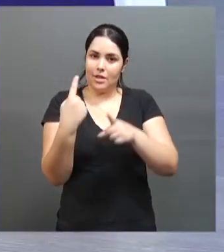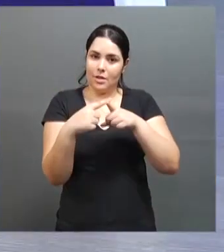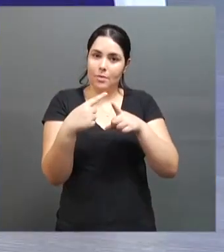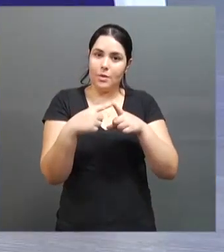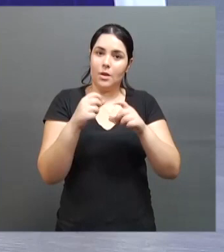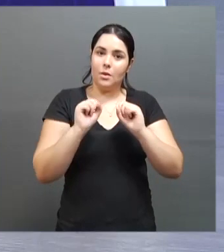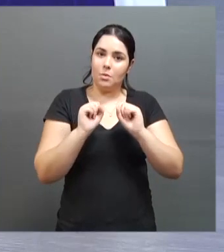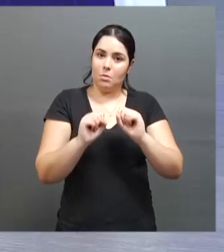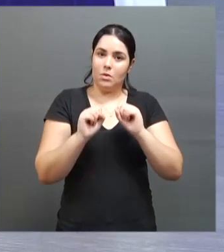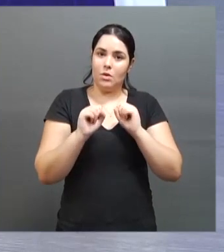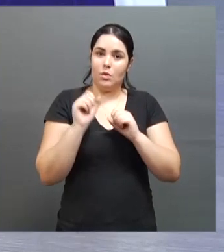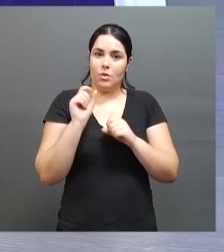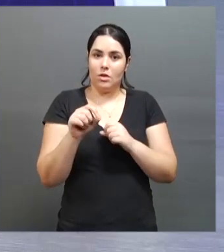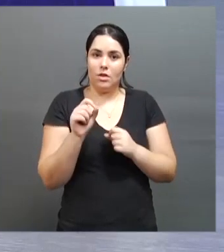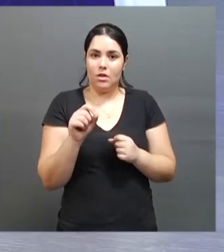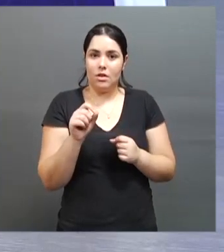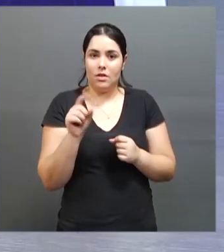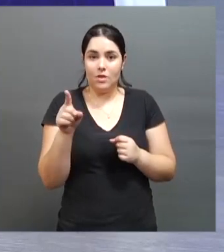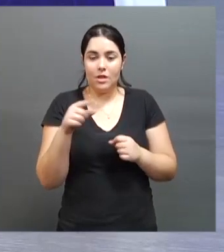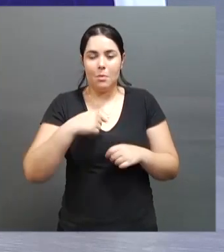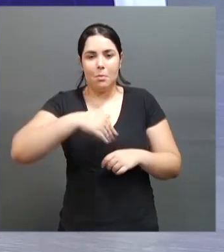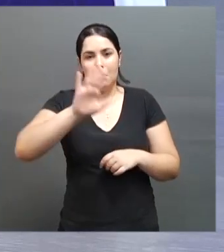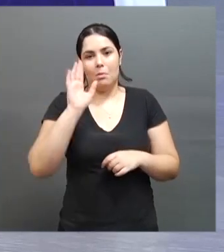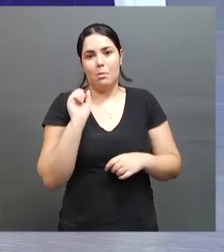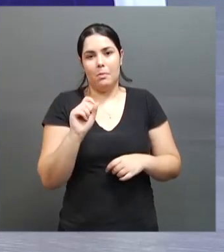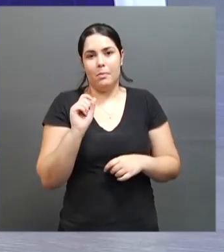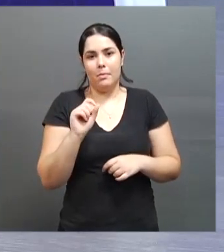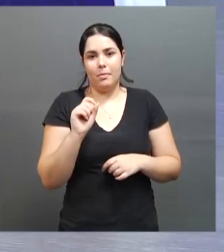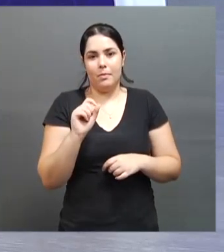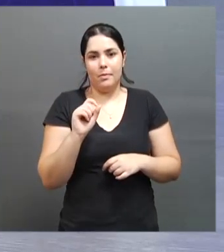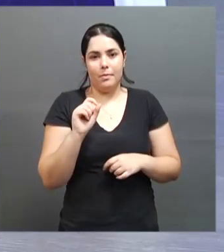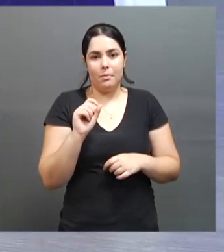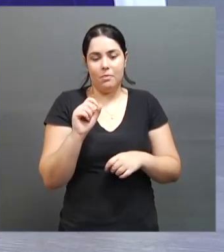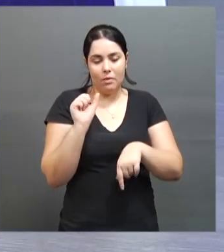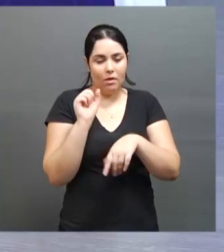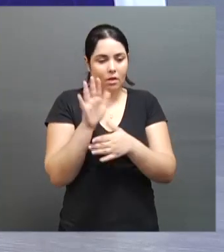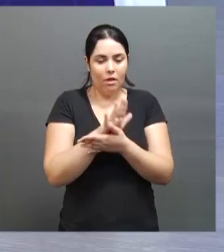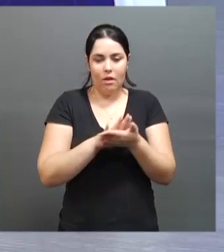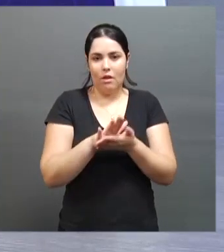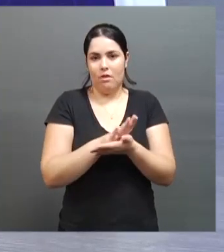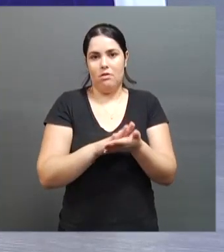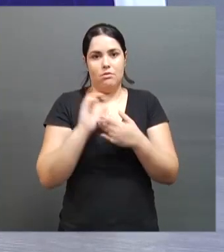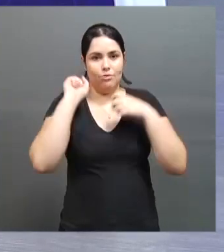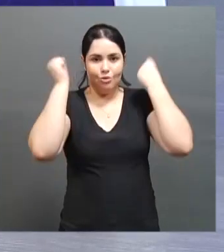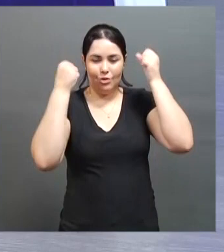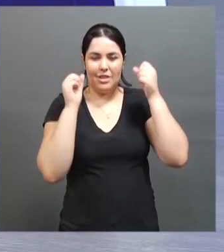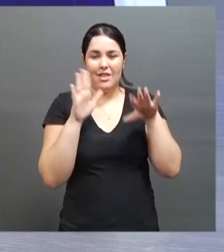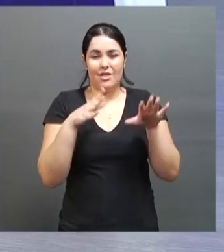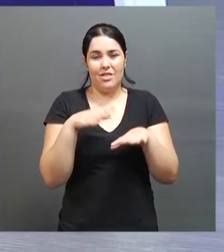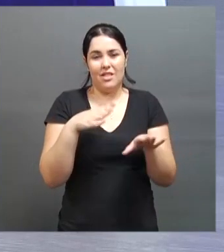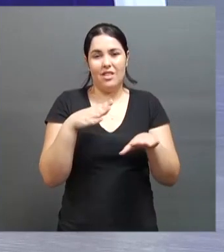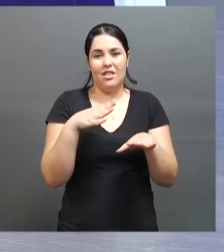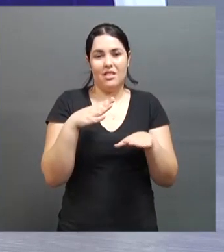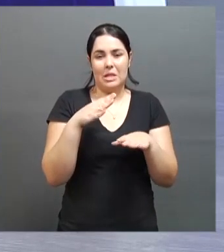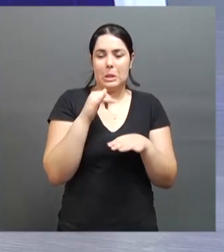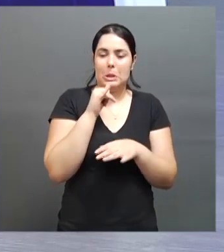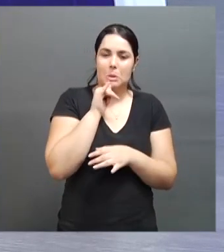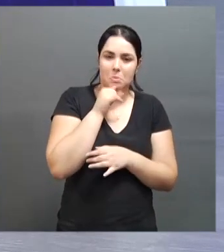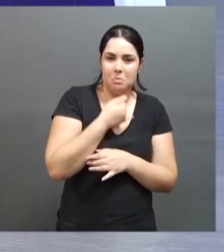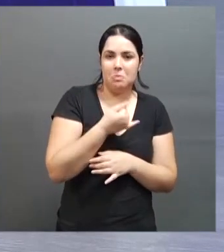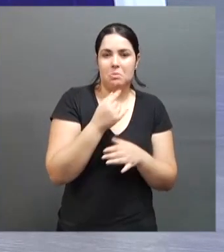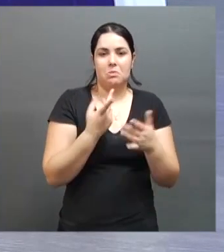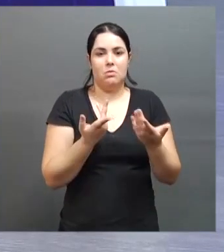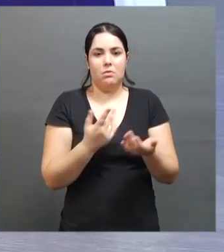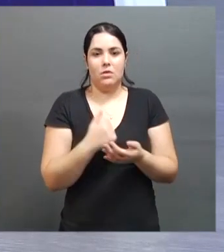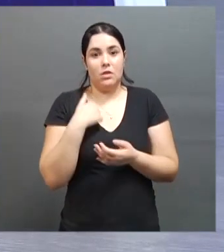ter sido um motivo para você ficar ainda mais sedentária, né? De você, talvez, desanimar, de se movimentar, de sair.